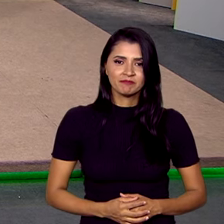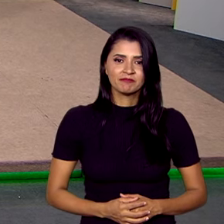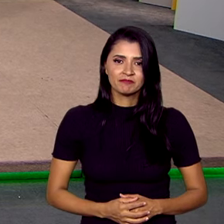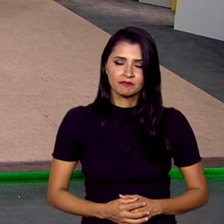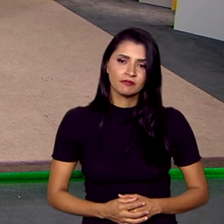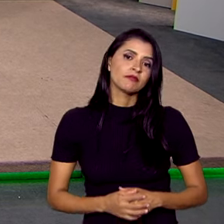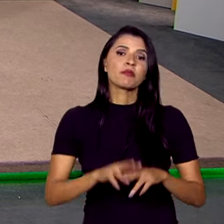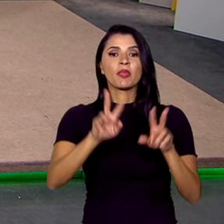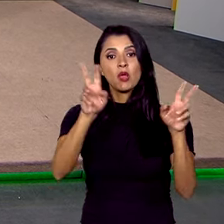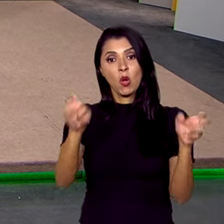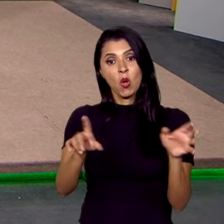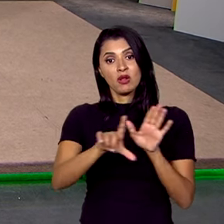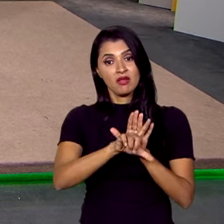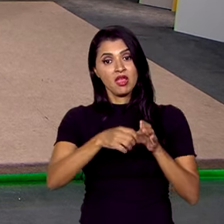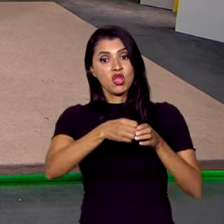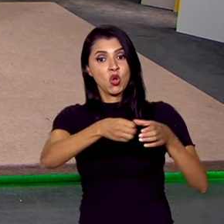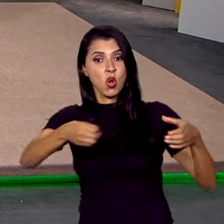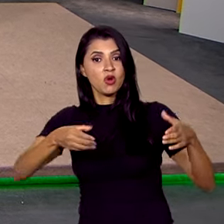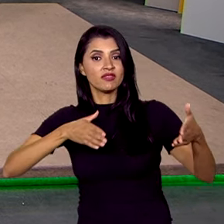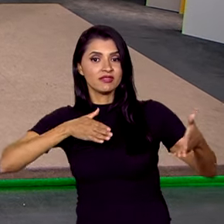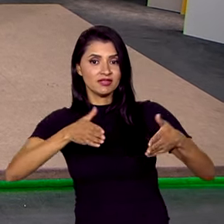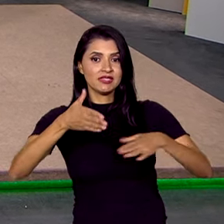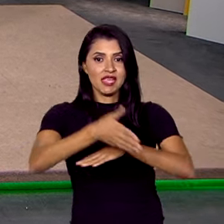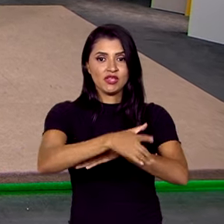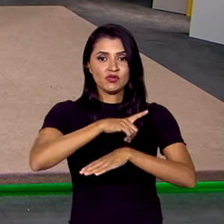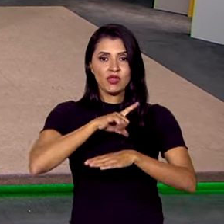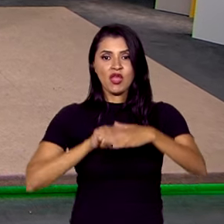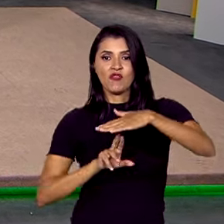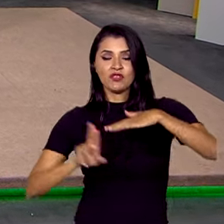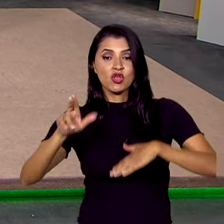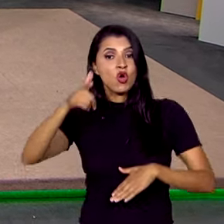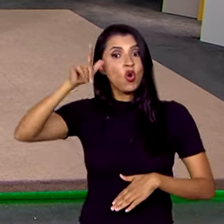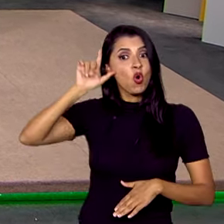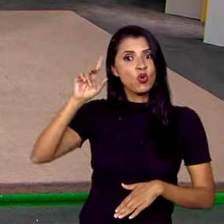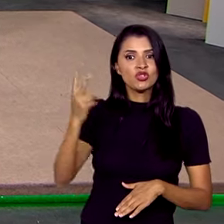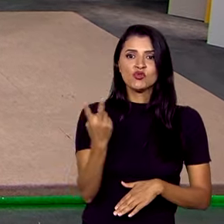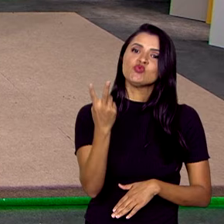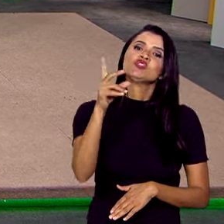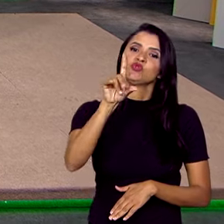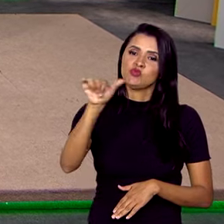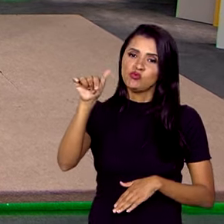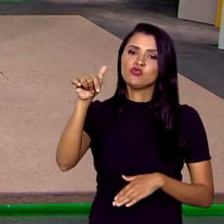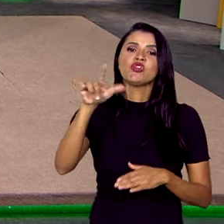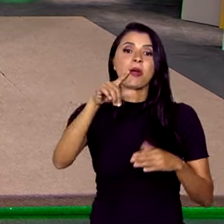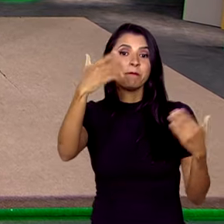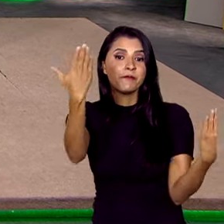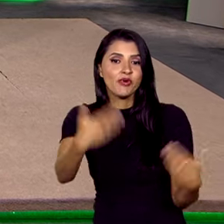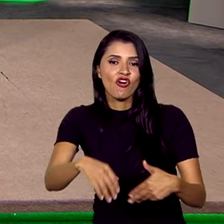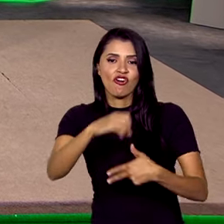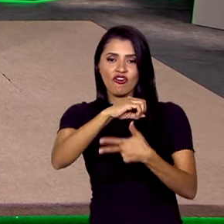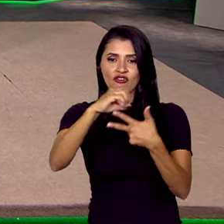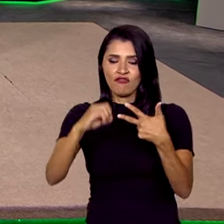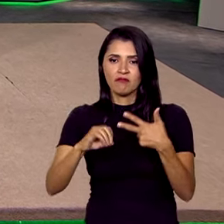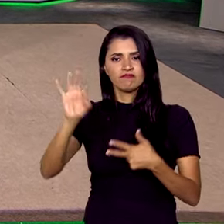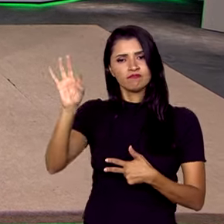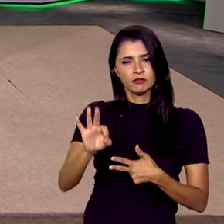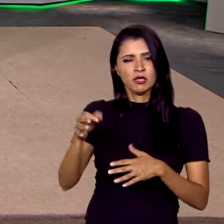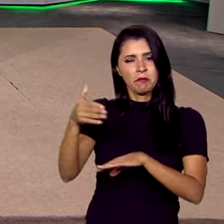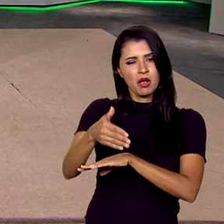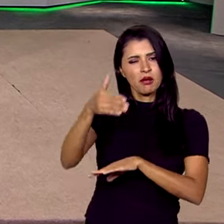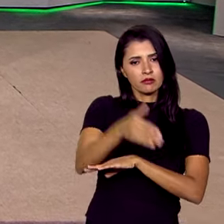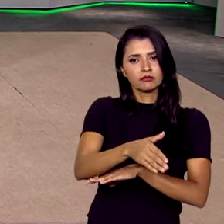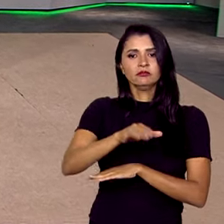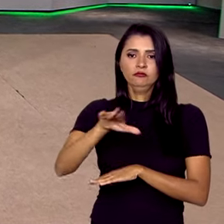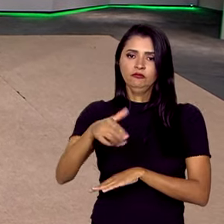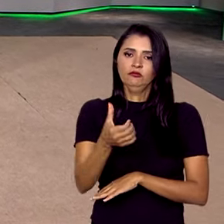E falando em lei de cotas, acesso à universidade, ontem foi o segundo dia de provas do Enem e o índice de comparecimento dos candidatos